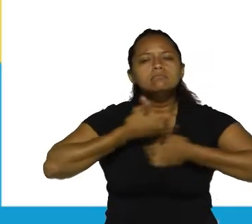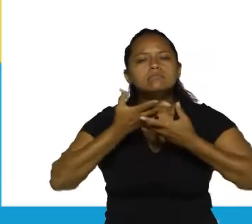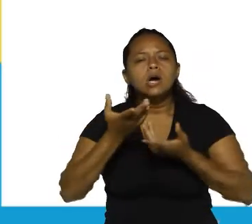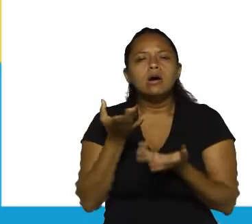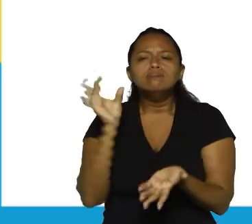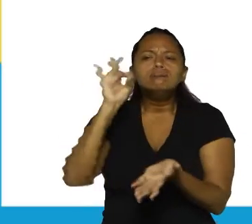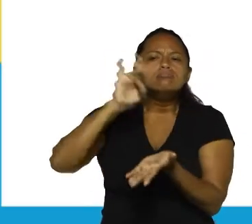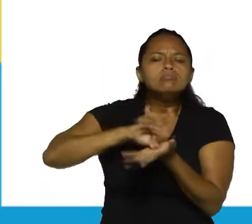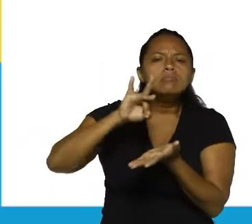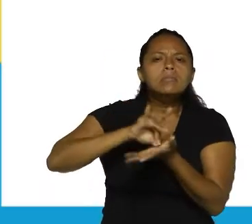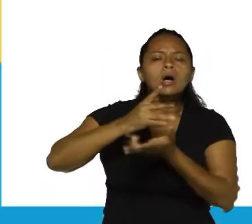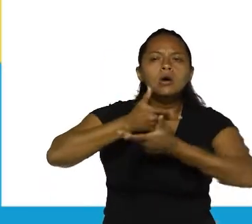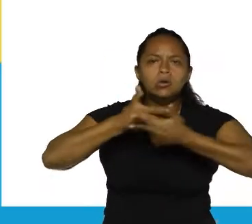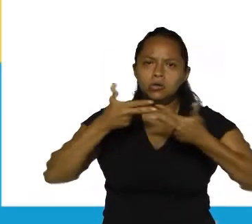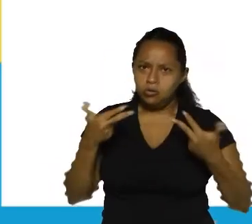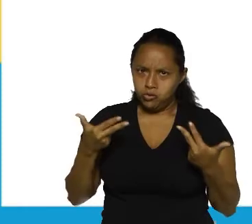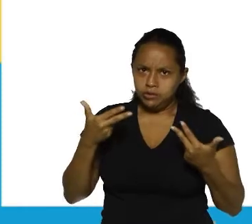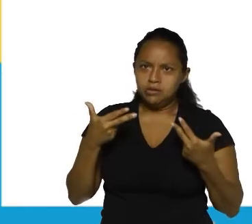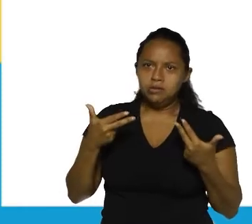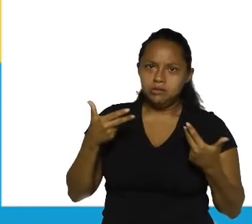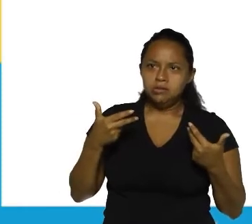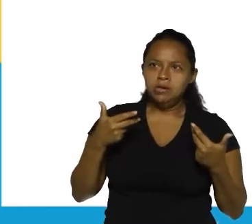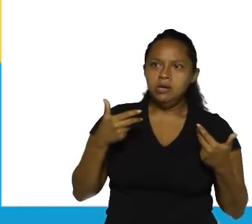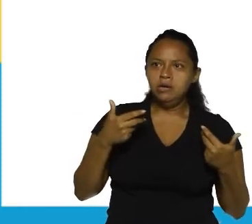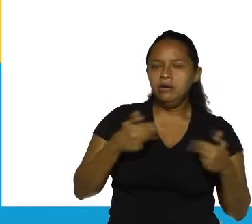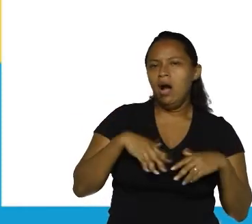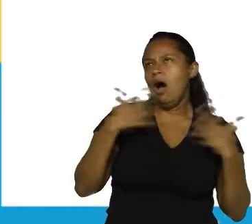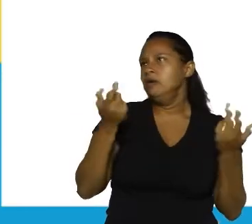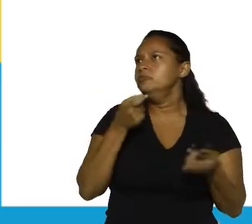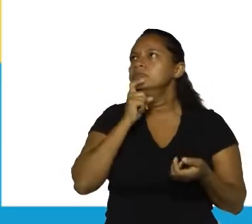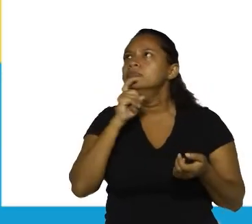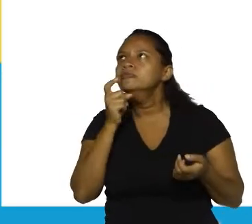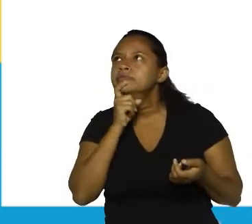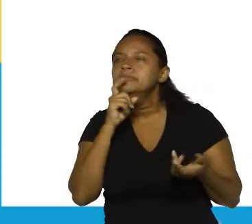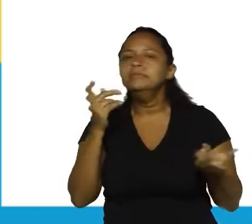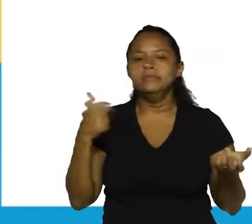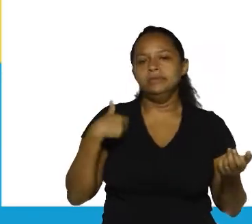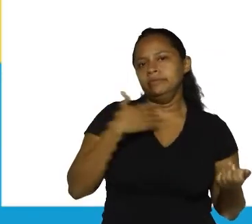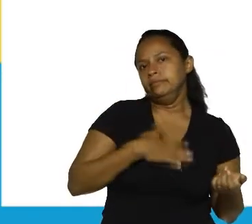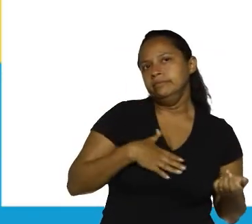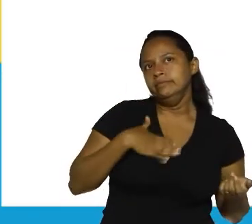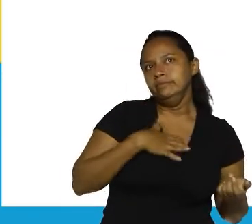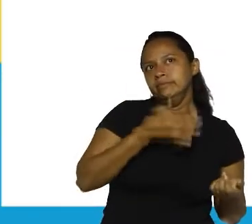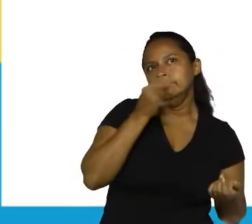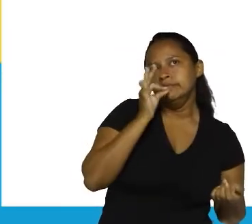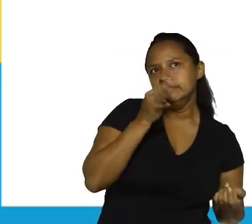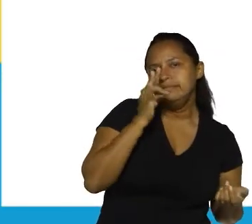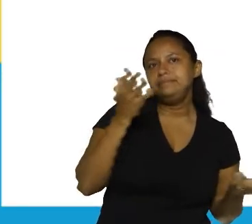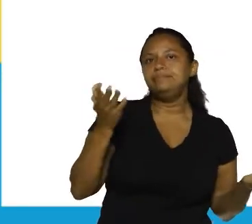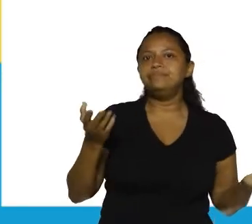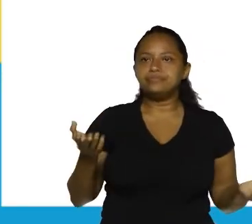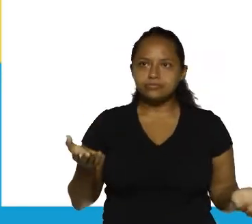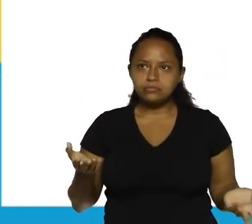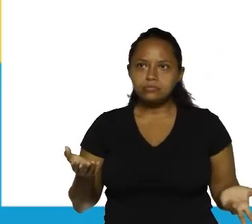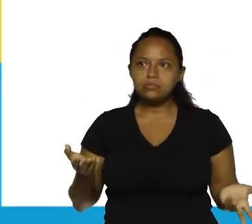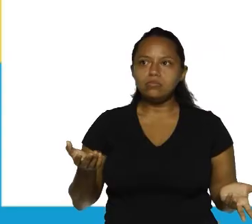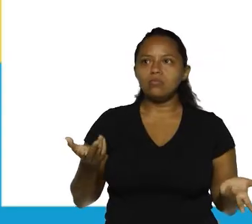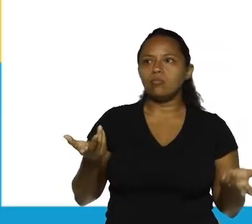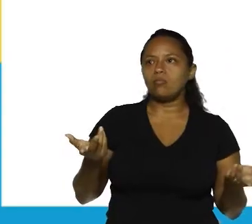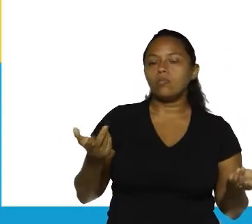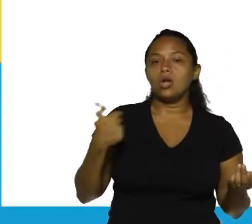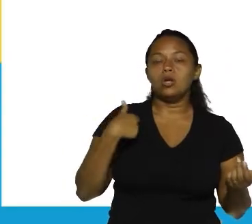afirmar algo, constatar algo. Então, ah, está frio. Ah, eu gosto de café. Eu gosto de café.